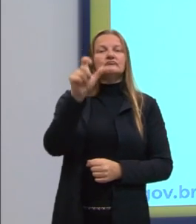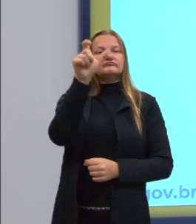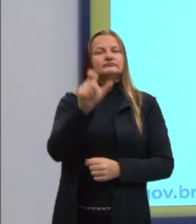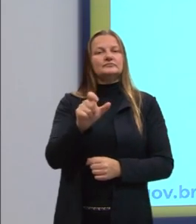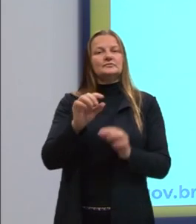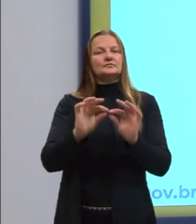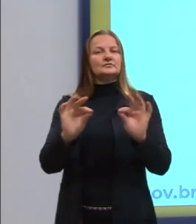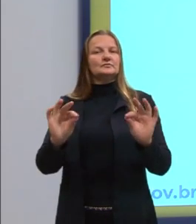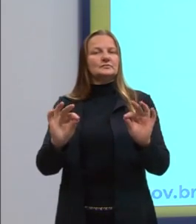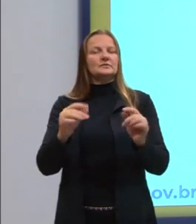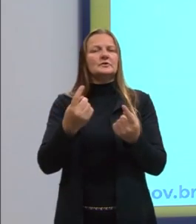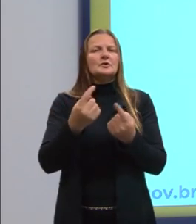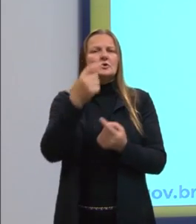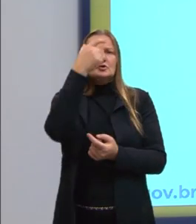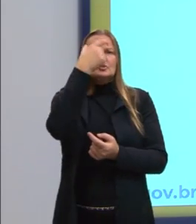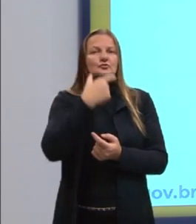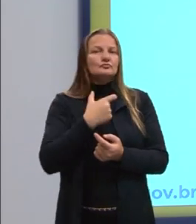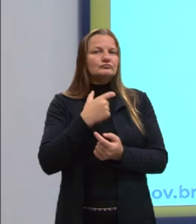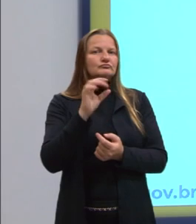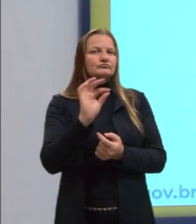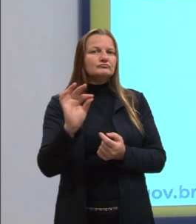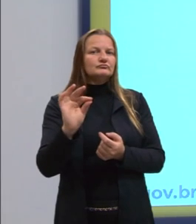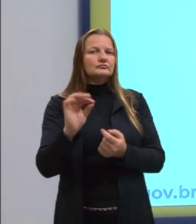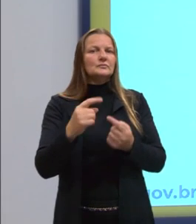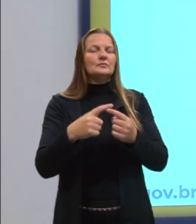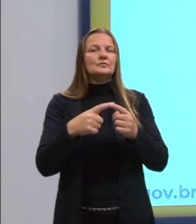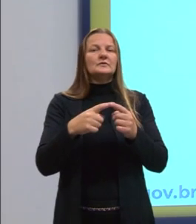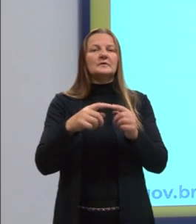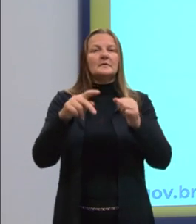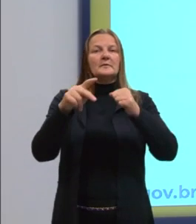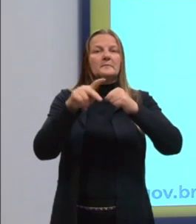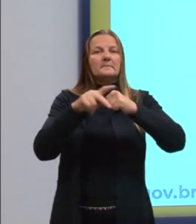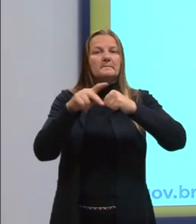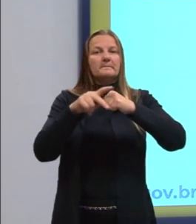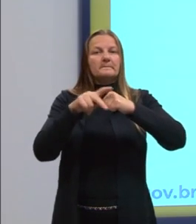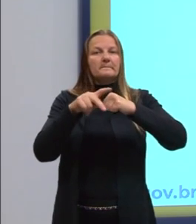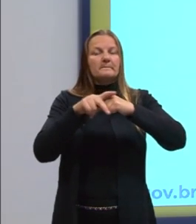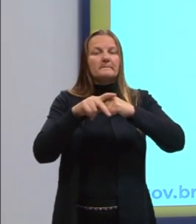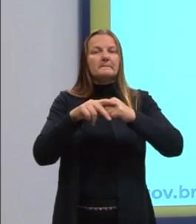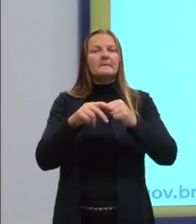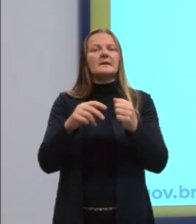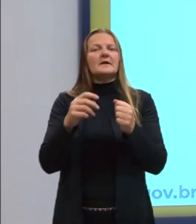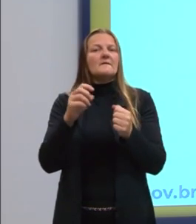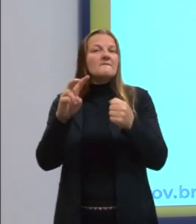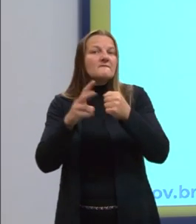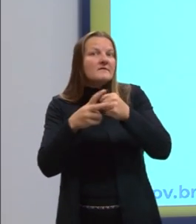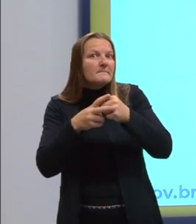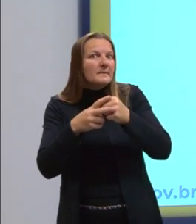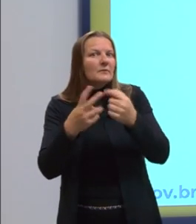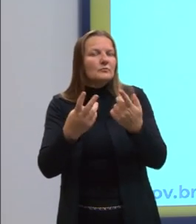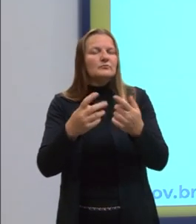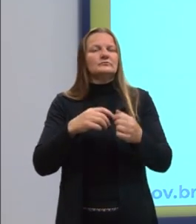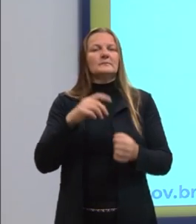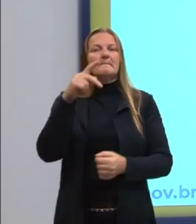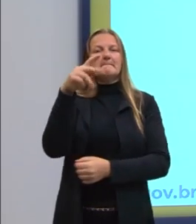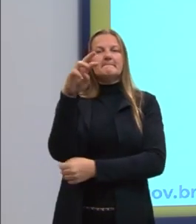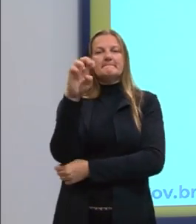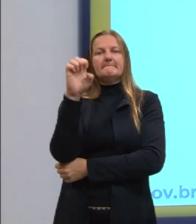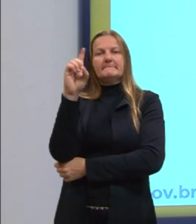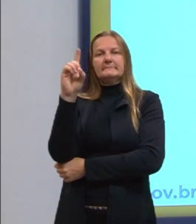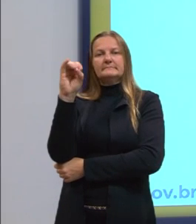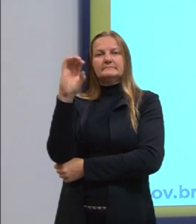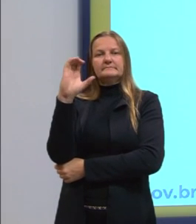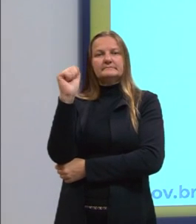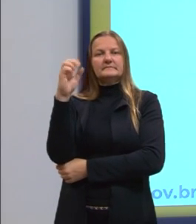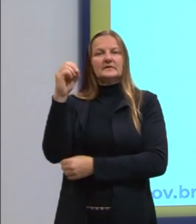simples. A gente diria que ela tem um predicado de classificação verbal. A gente tem dentro dessa oração também